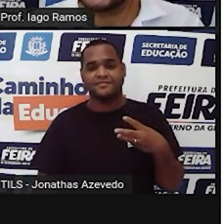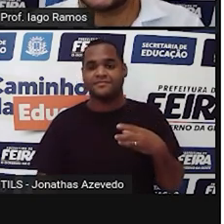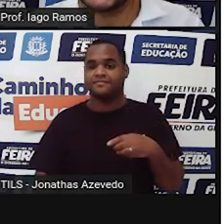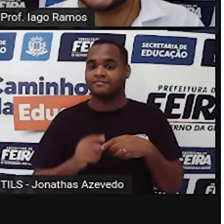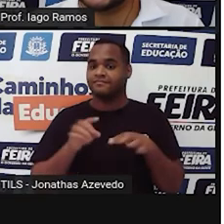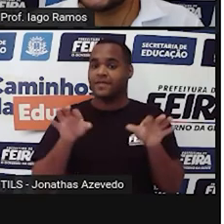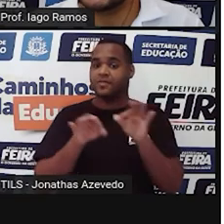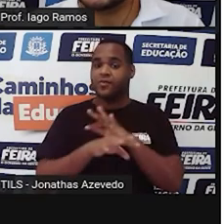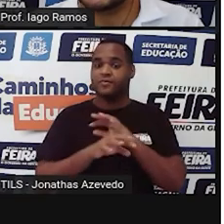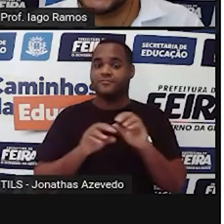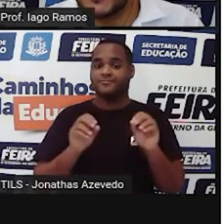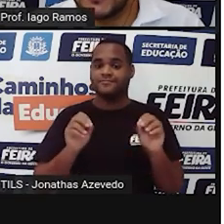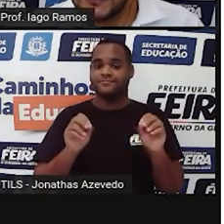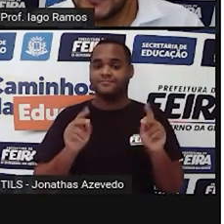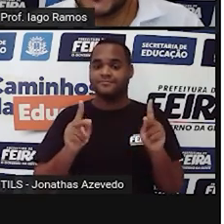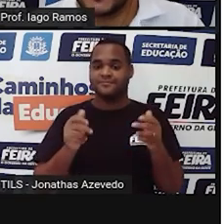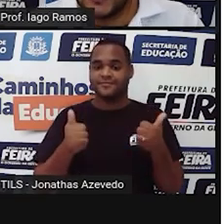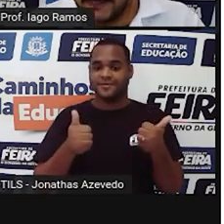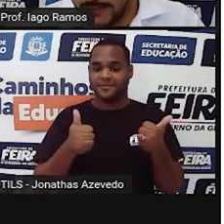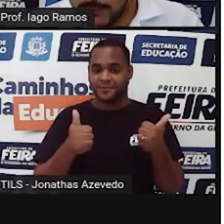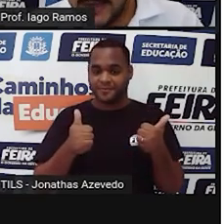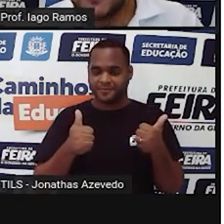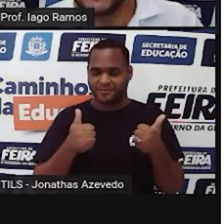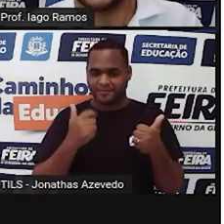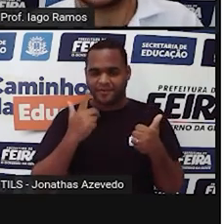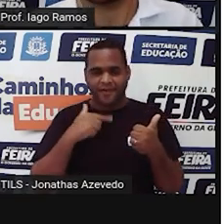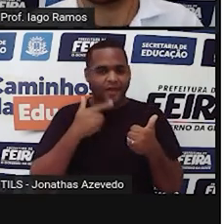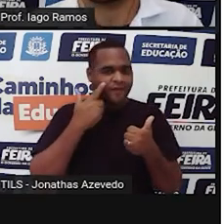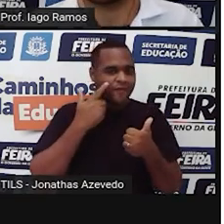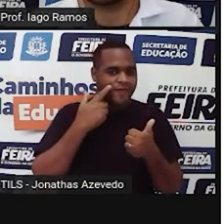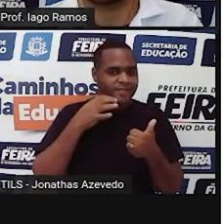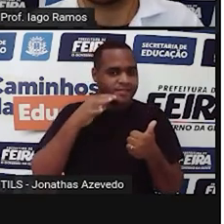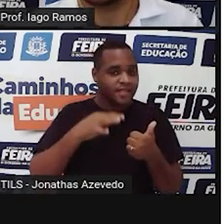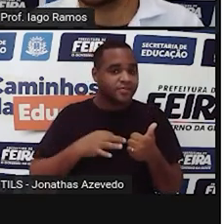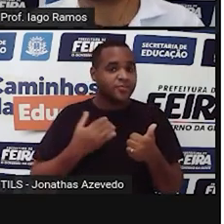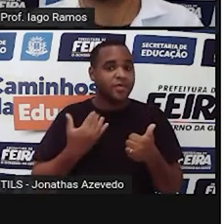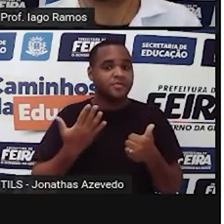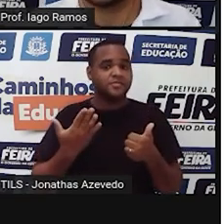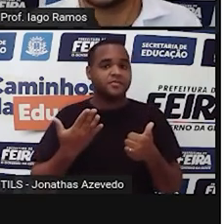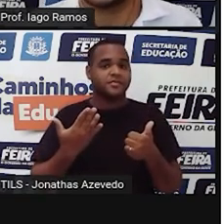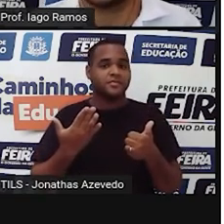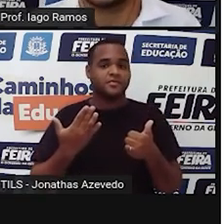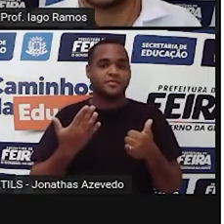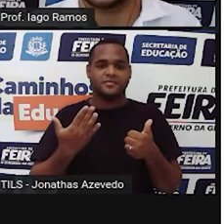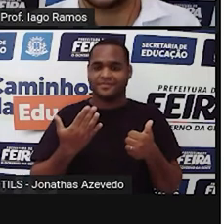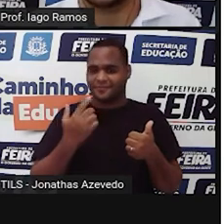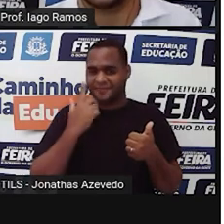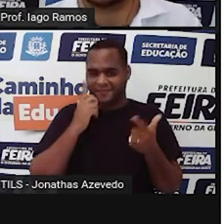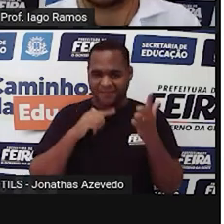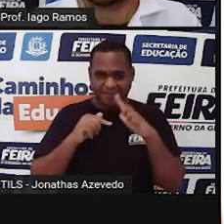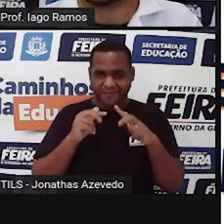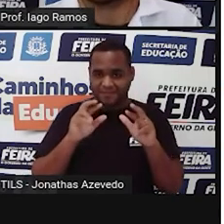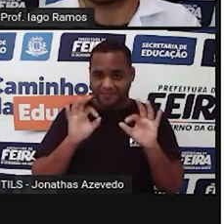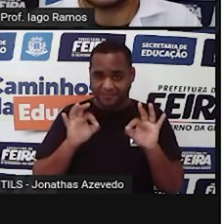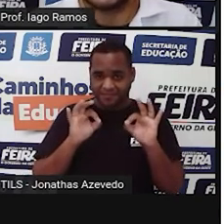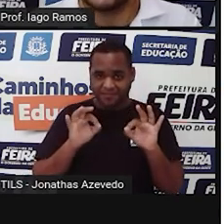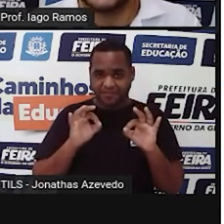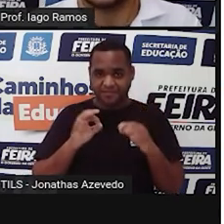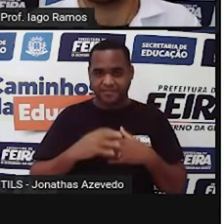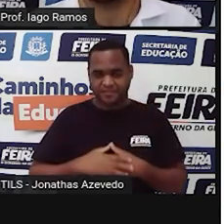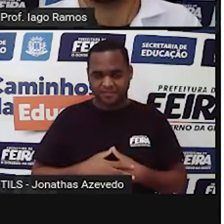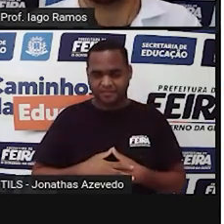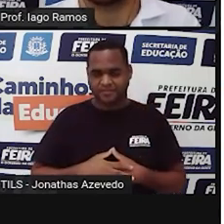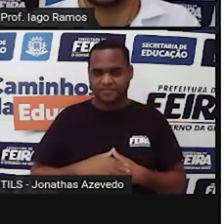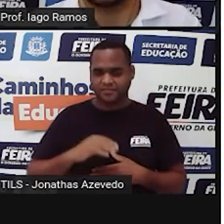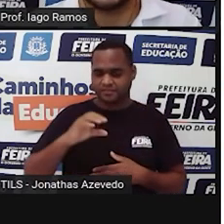Tempo esgotado, né? Vamos lá, ver qual é a resposta correta, que eu tenho certeza que você acertou. Claro